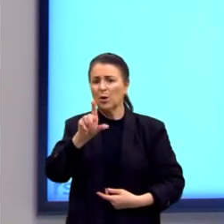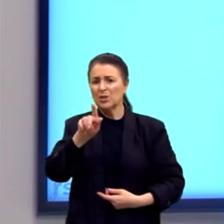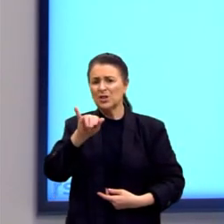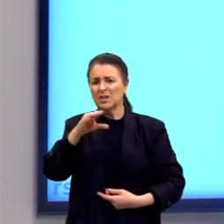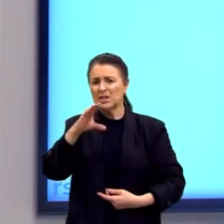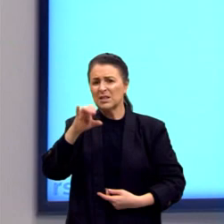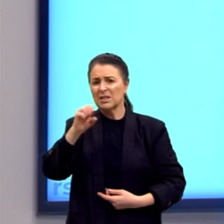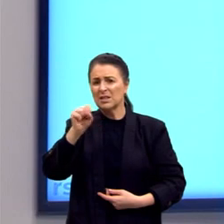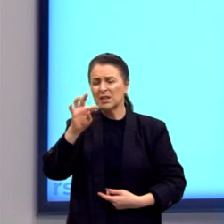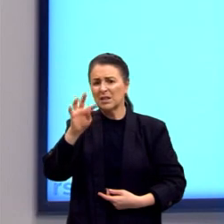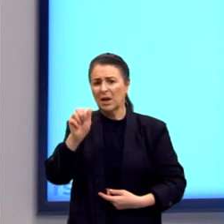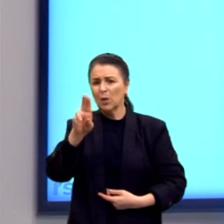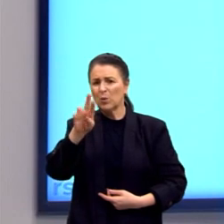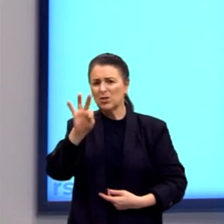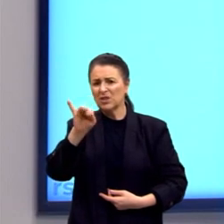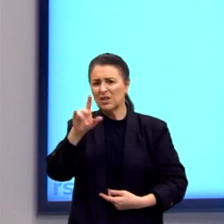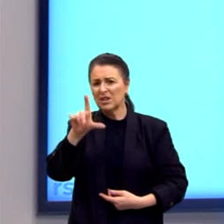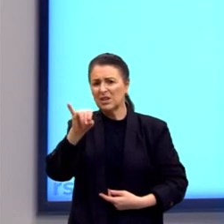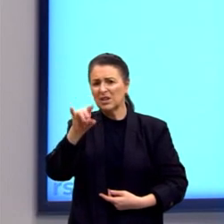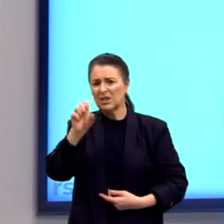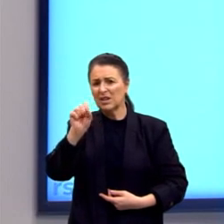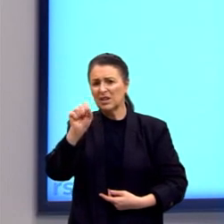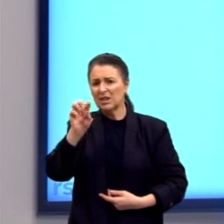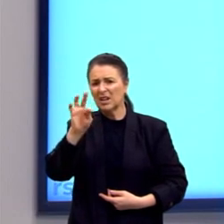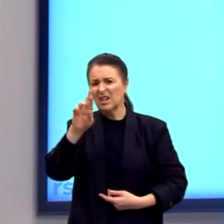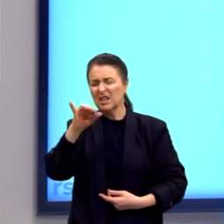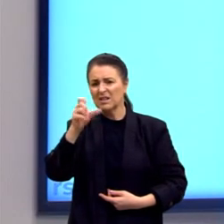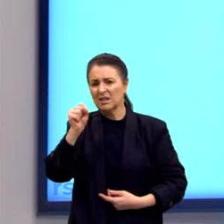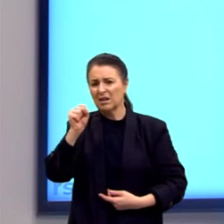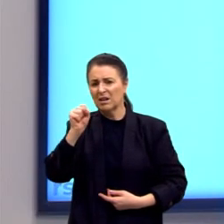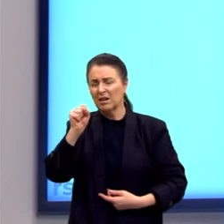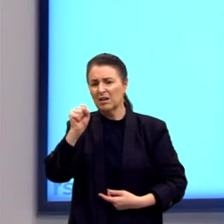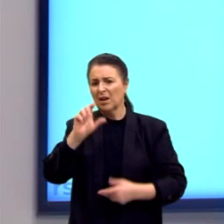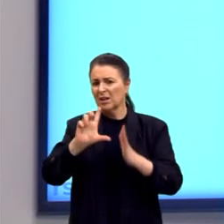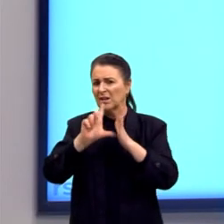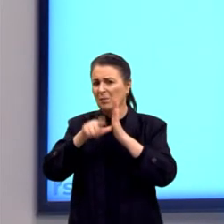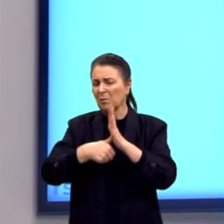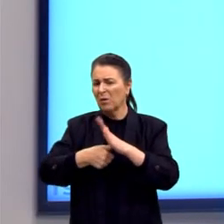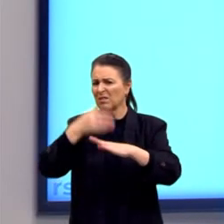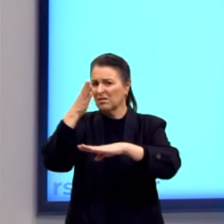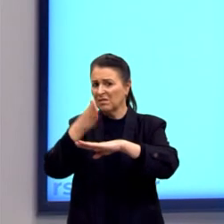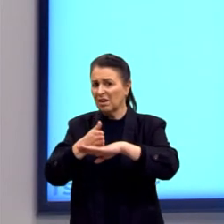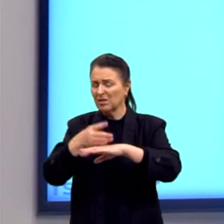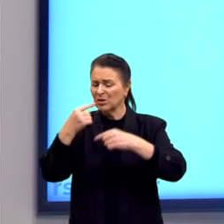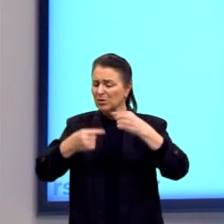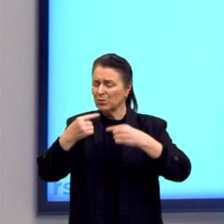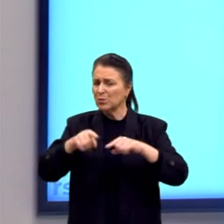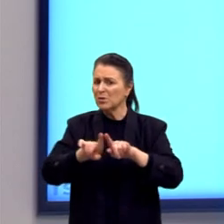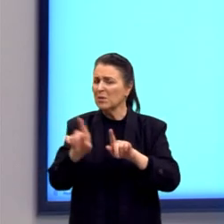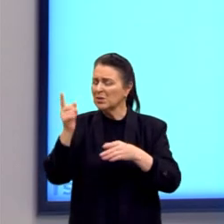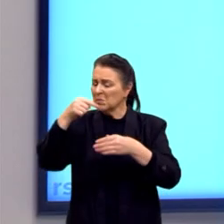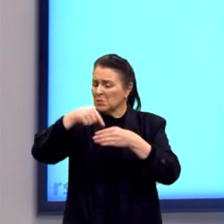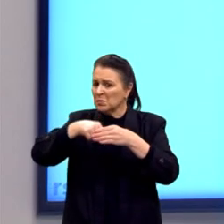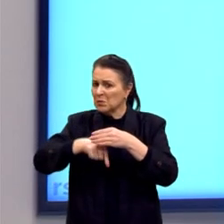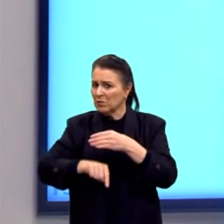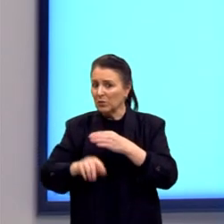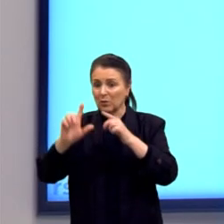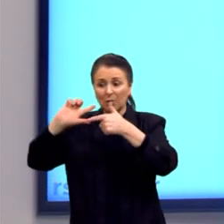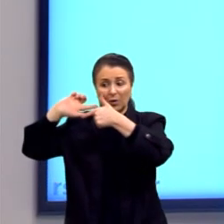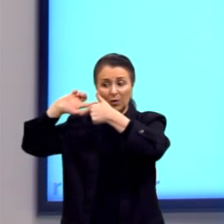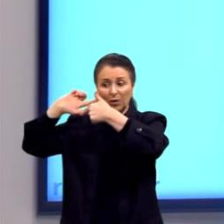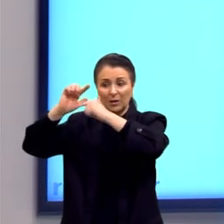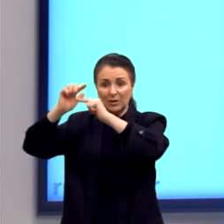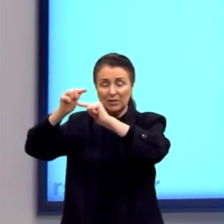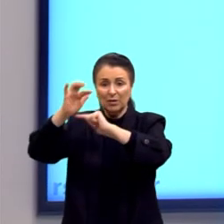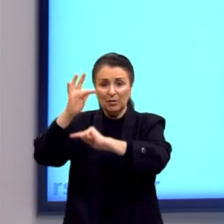Não. Utilitarista? Também não. Pós-modernista? Até discute, mas não tanto isso. A tradição filosófica